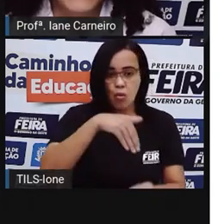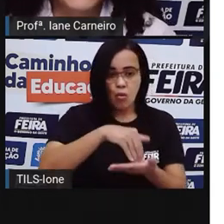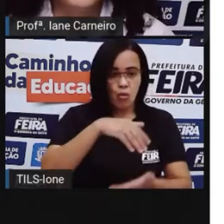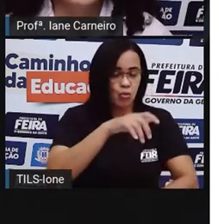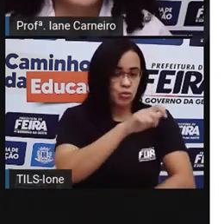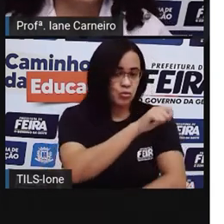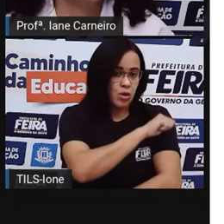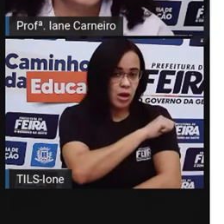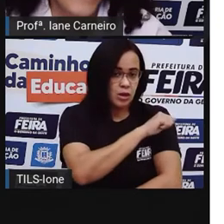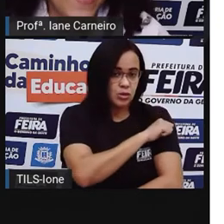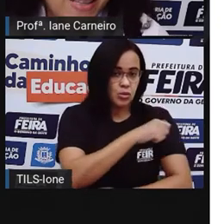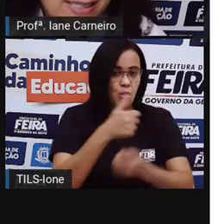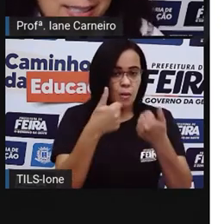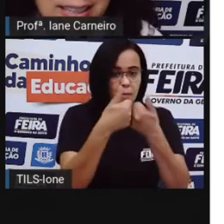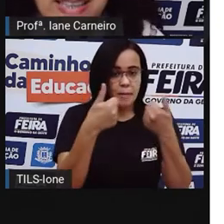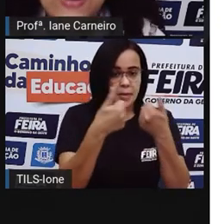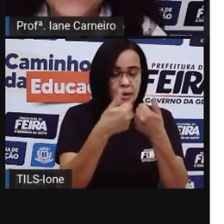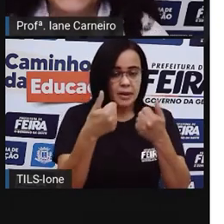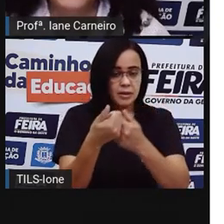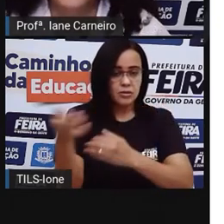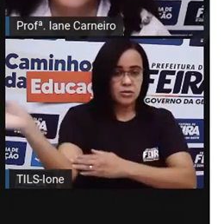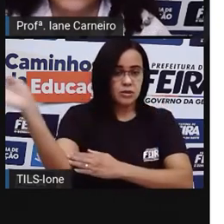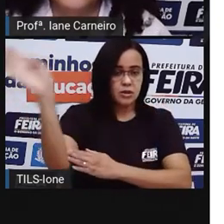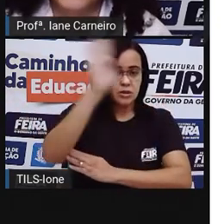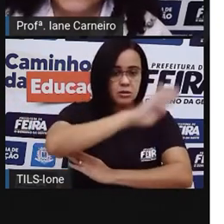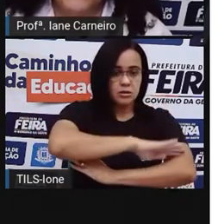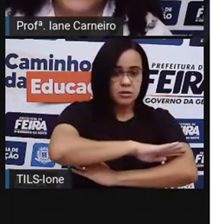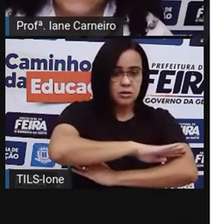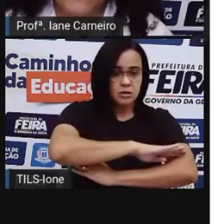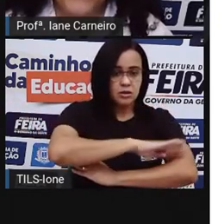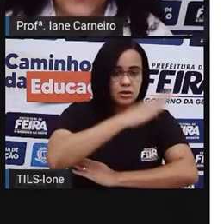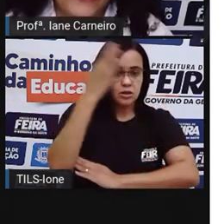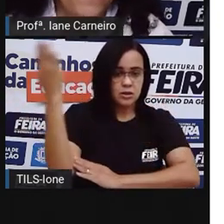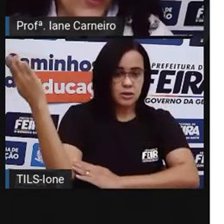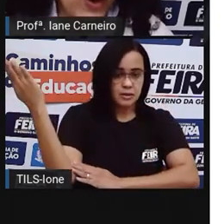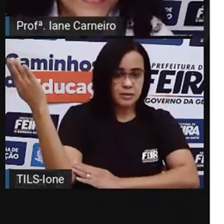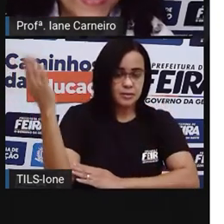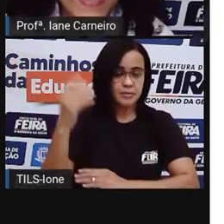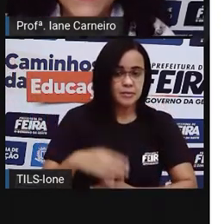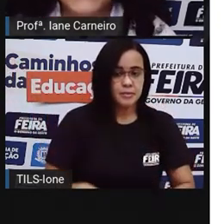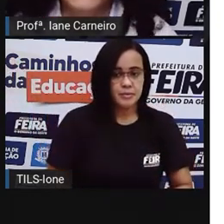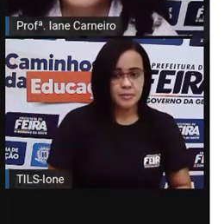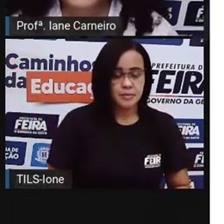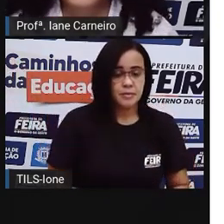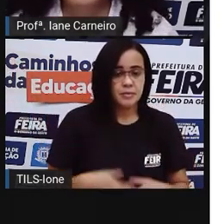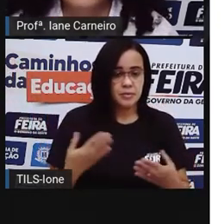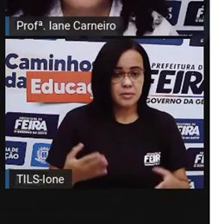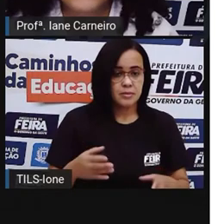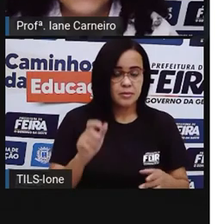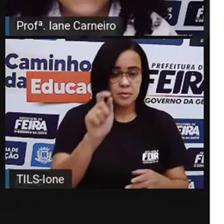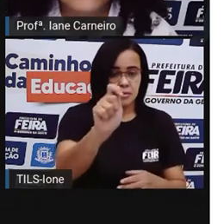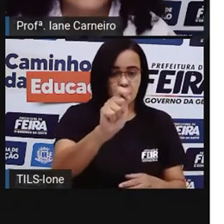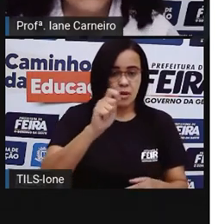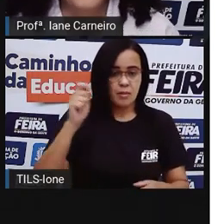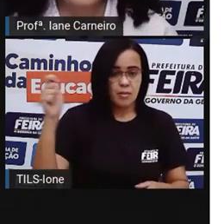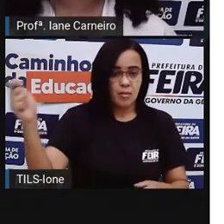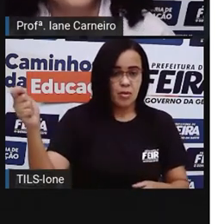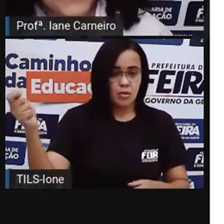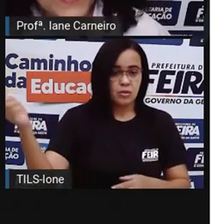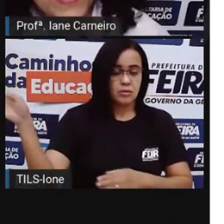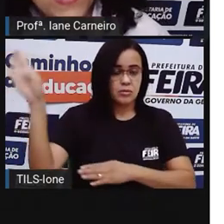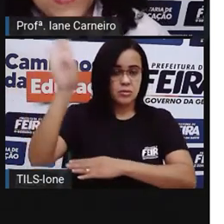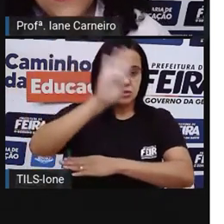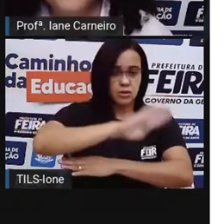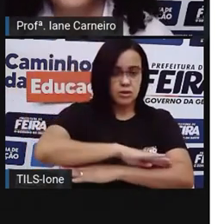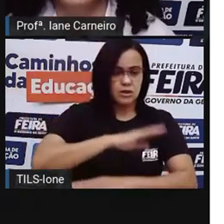perto das janelas? Então aqui, ó, a gente sabe que está a porta, né? E aqui estão as janelas. Qual é a